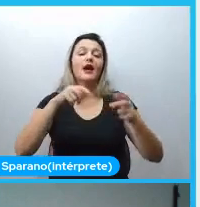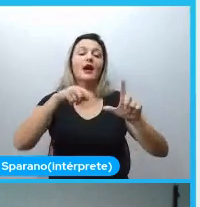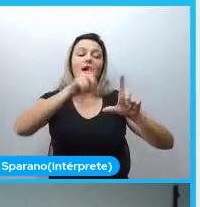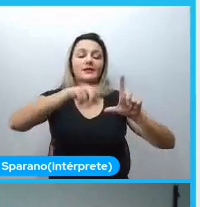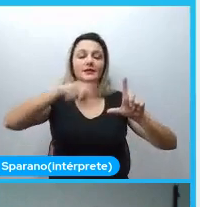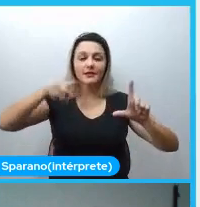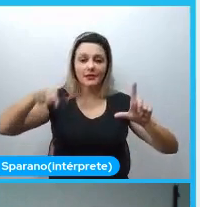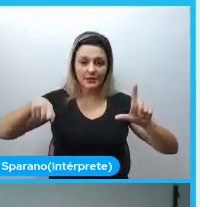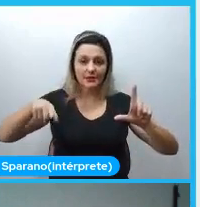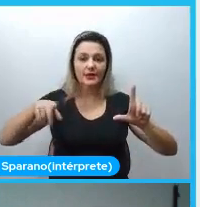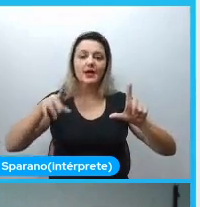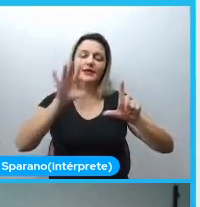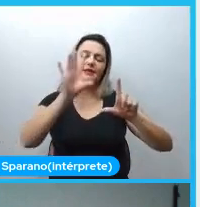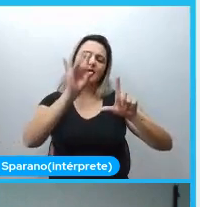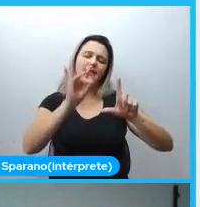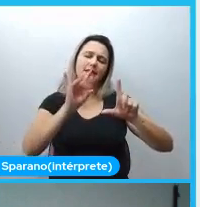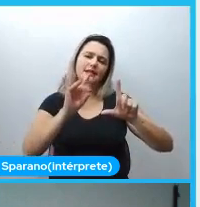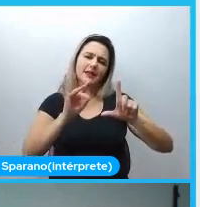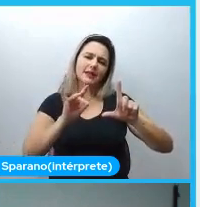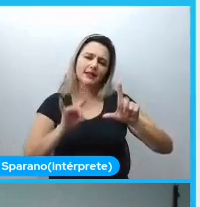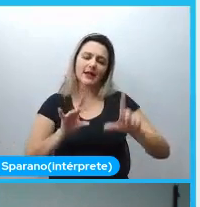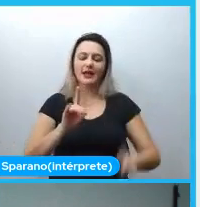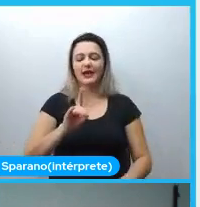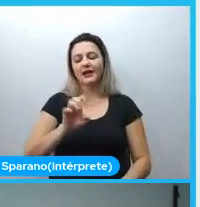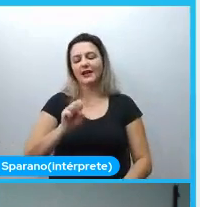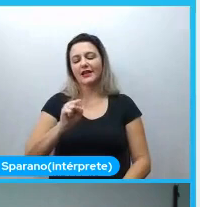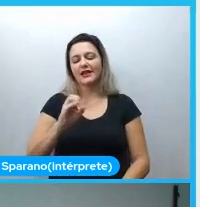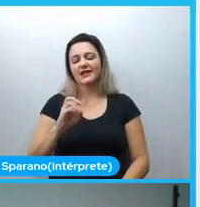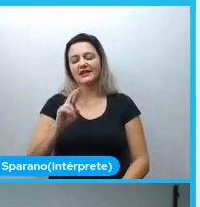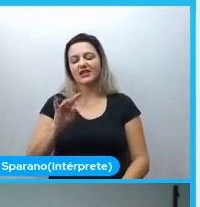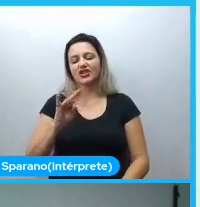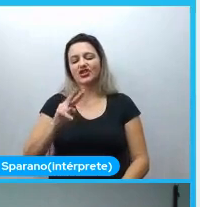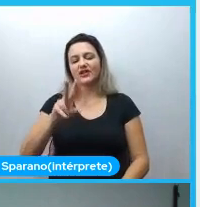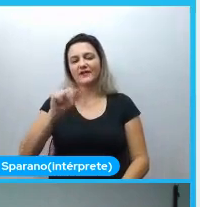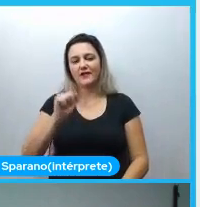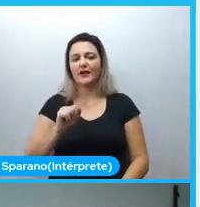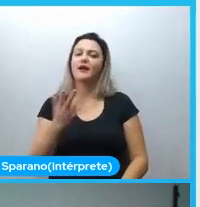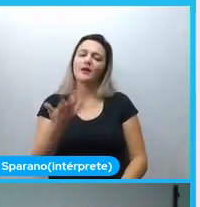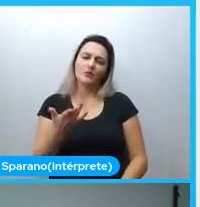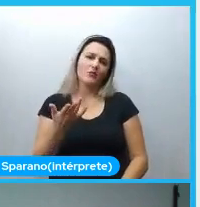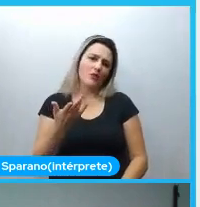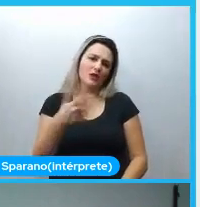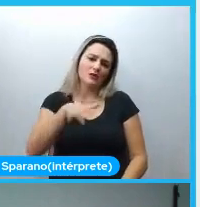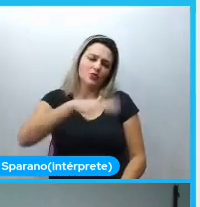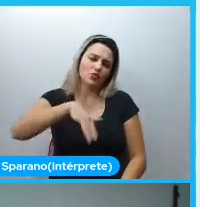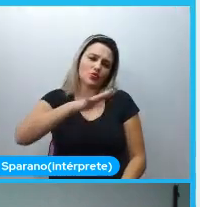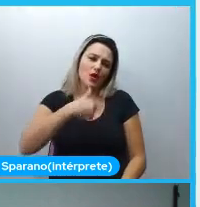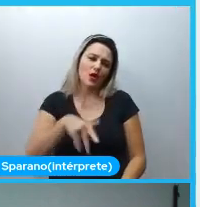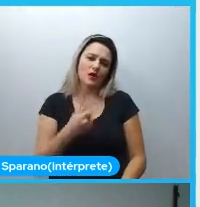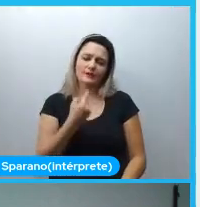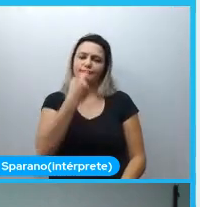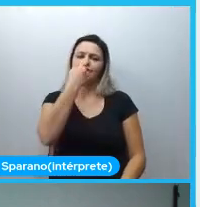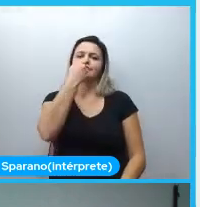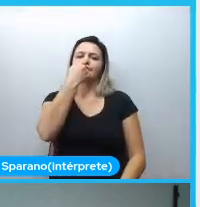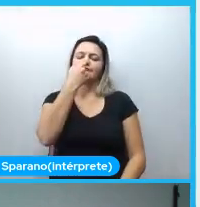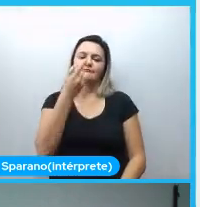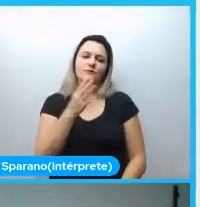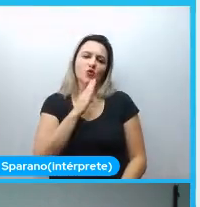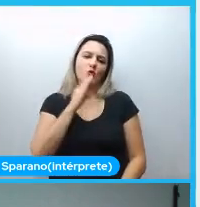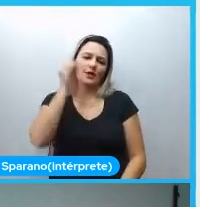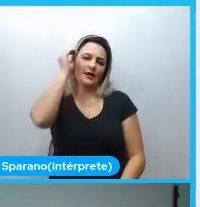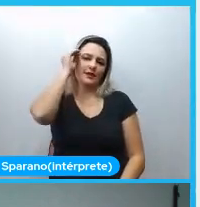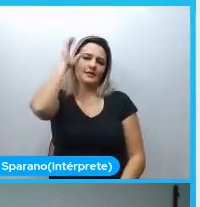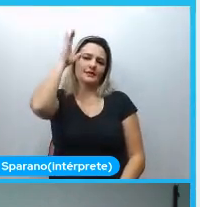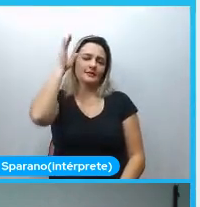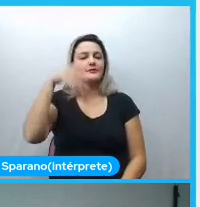estatística descritiva, principalmente e ter todo o seu conhecimento, a sua área de domínio. No caso,